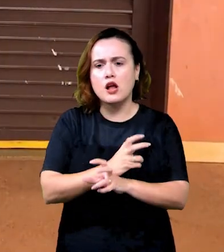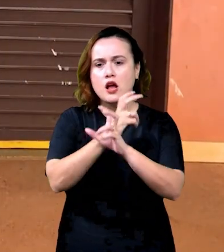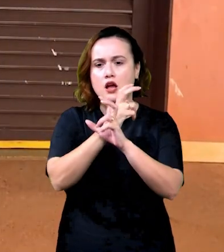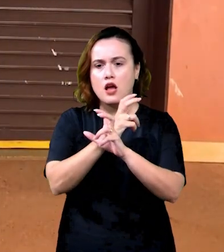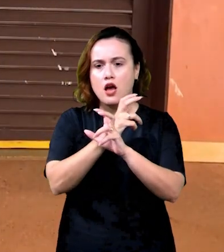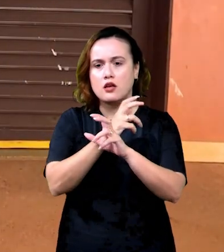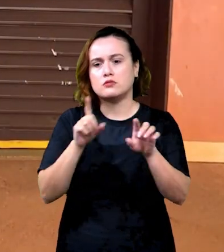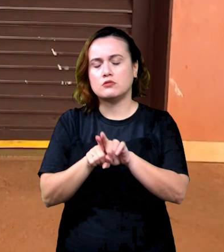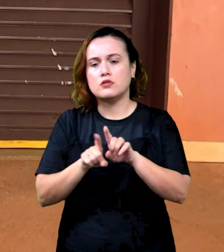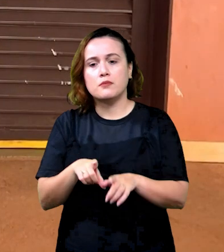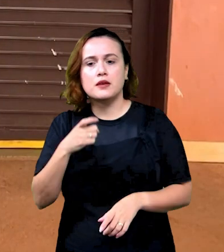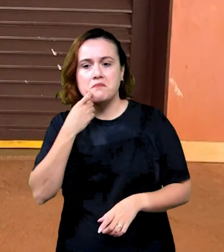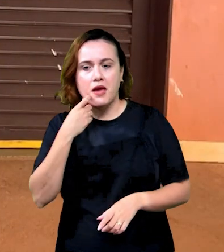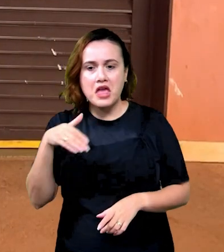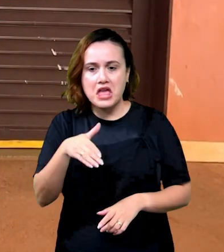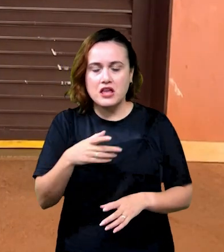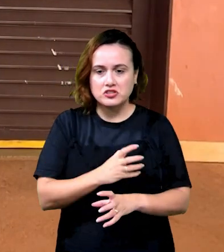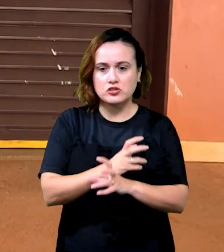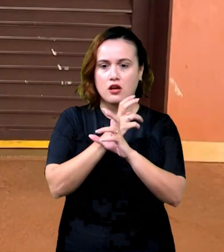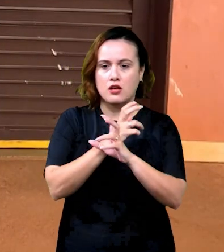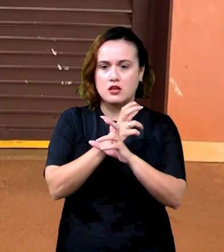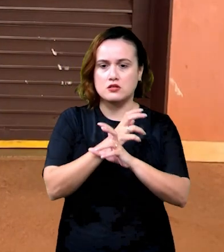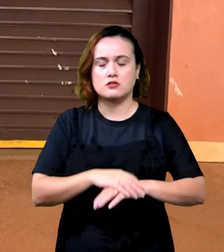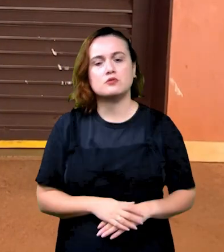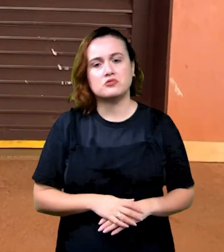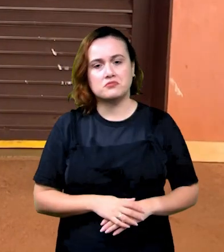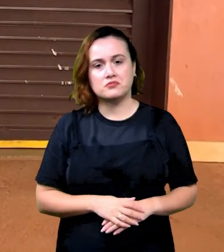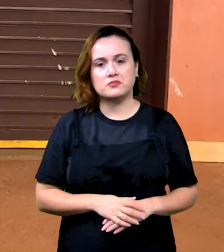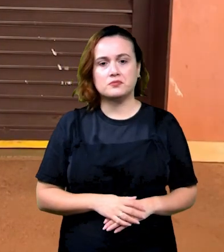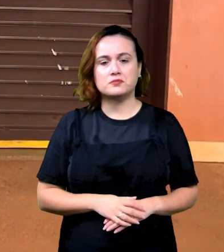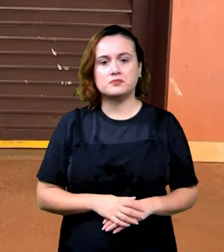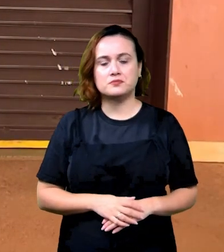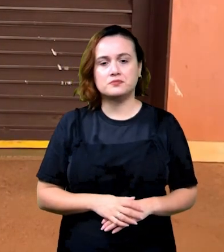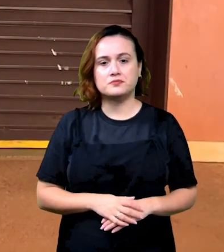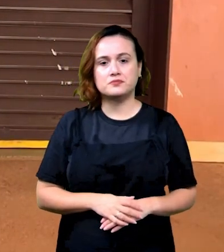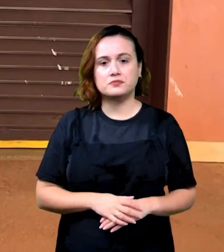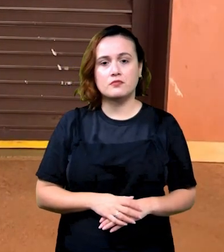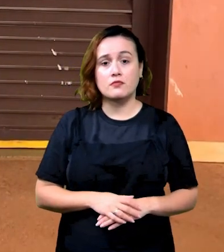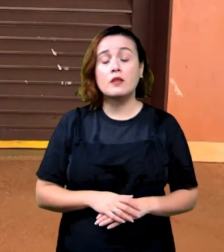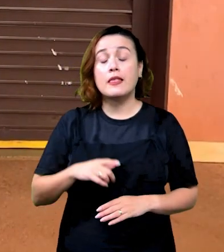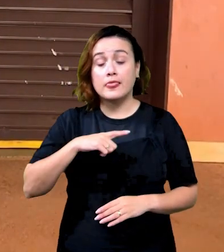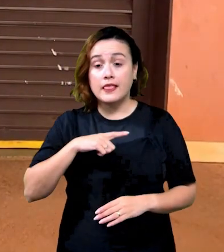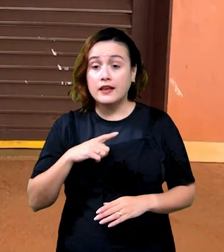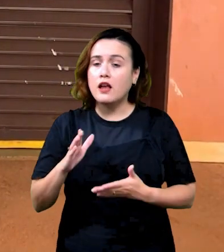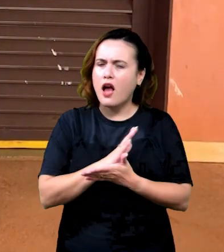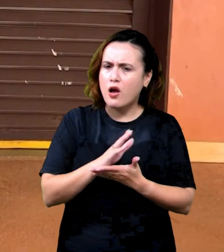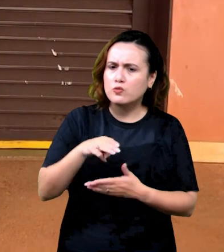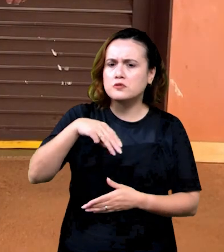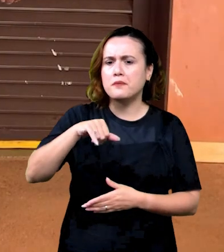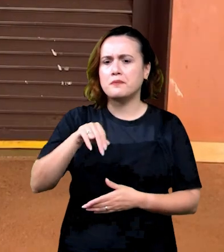e outros farelos que a gente pode encontrar nessa área. Alguns minerais a gente pode